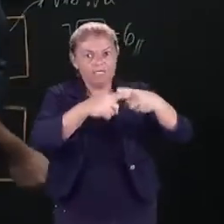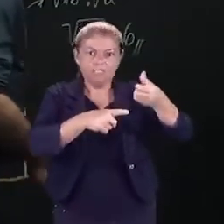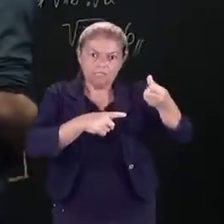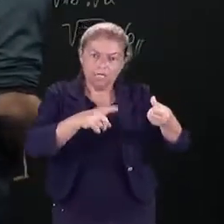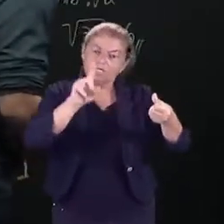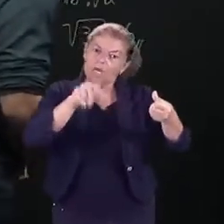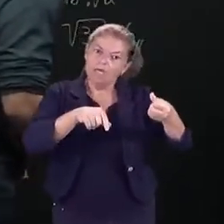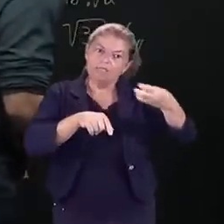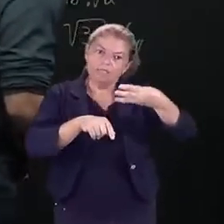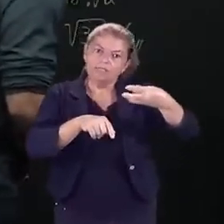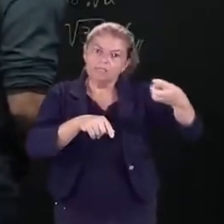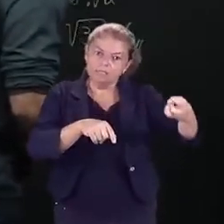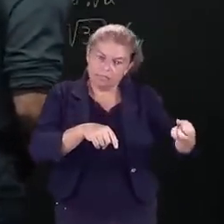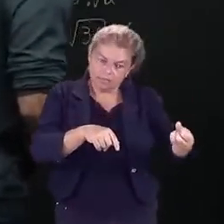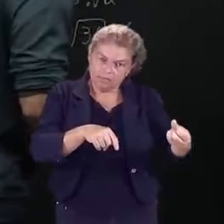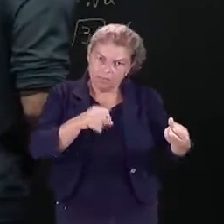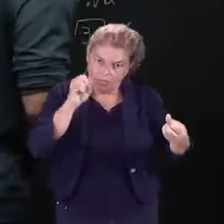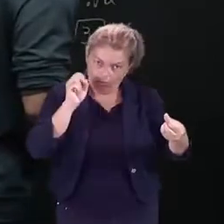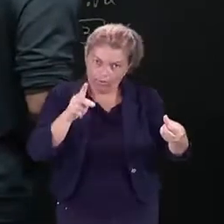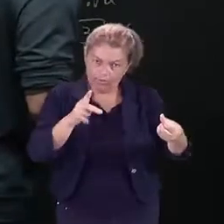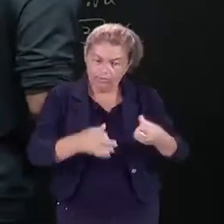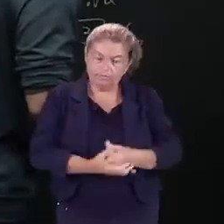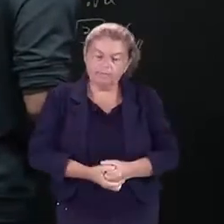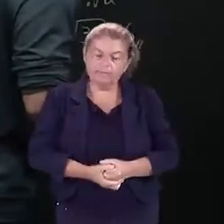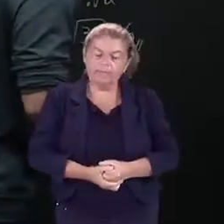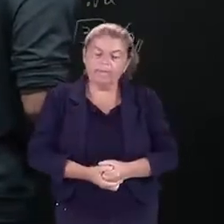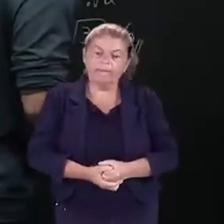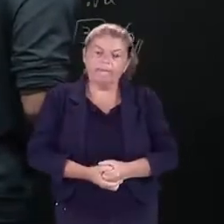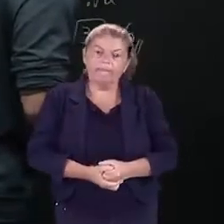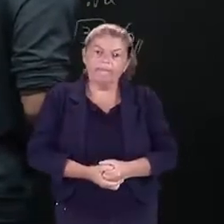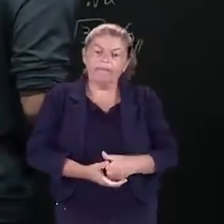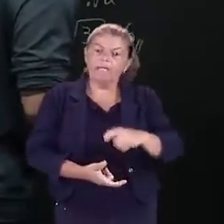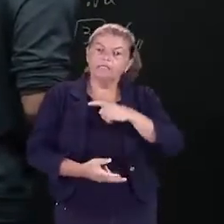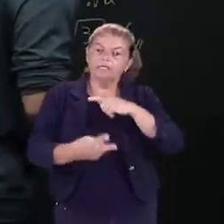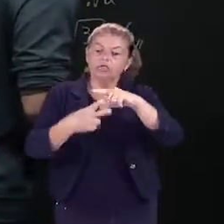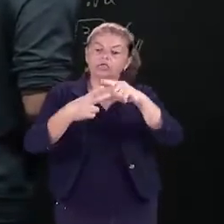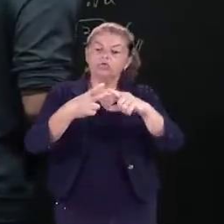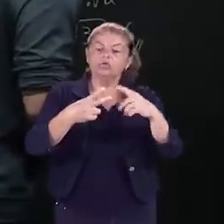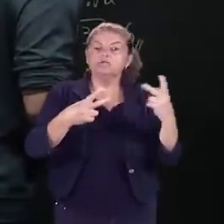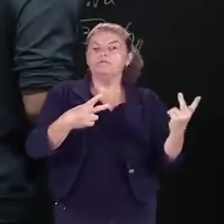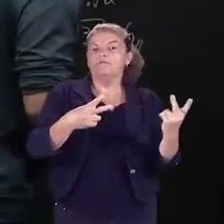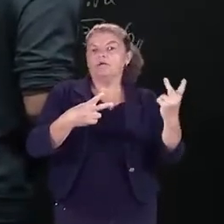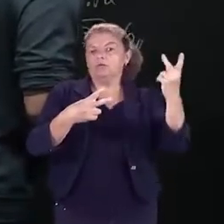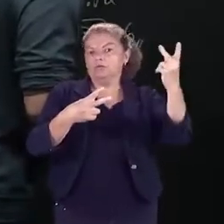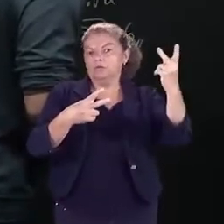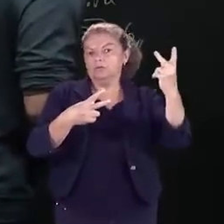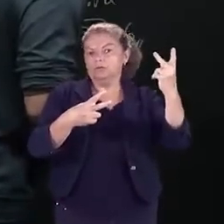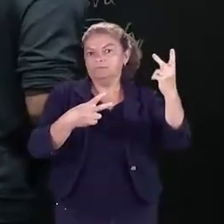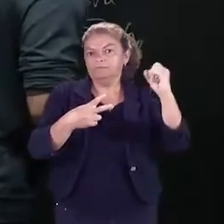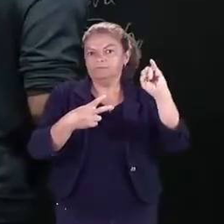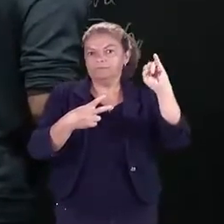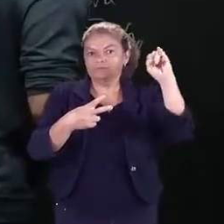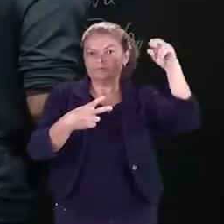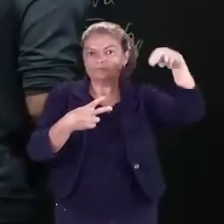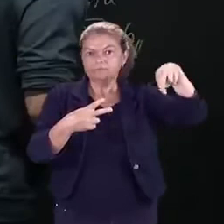que nós partimos aqui de dois valores irracionais,